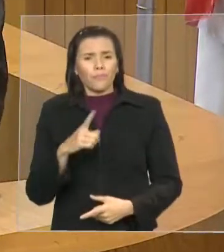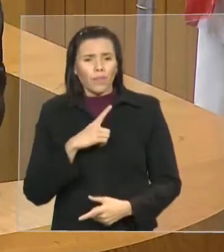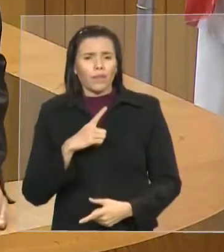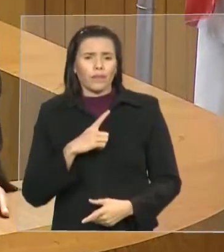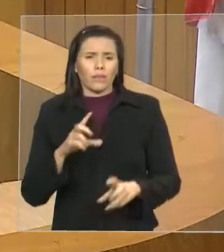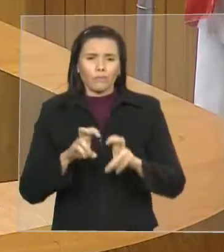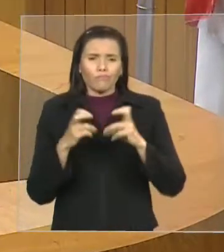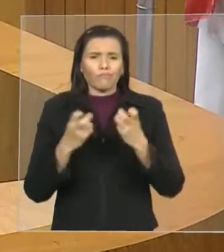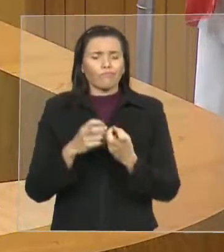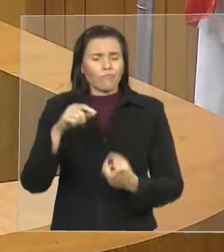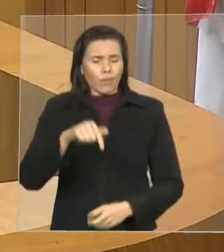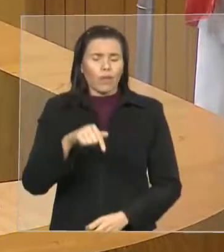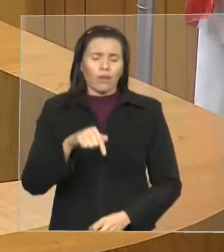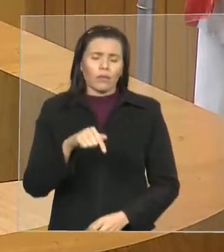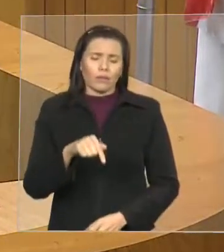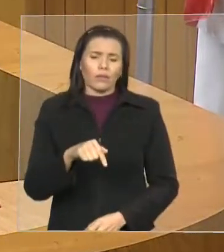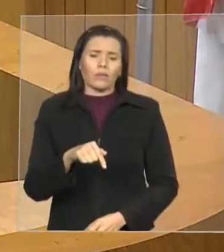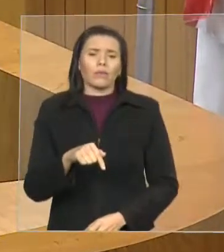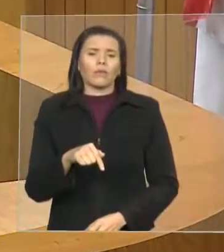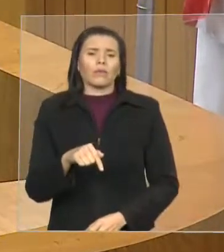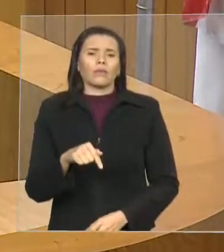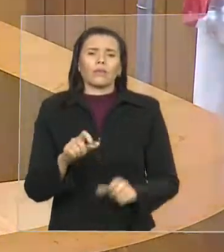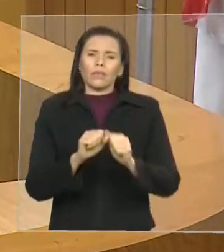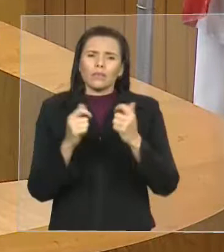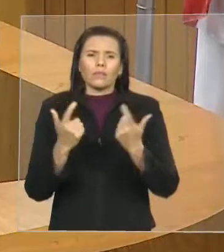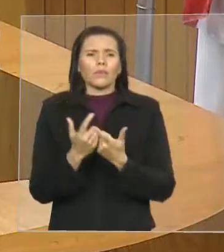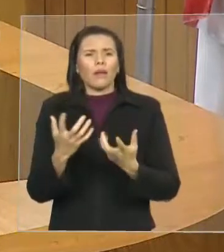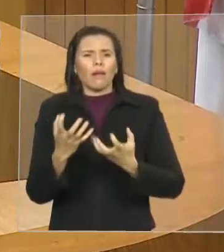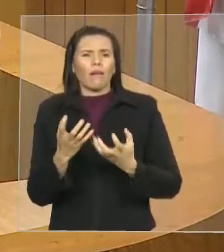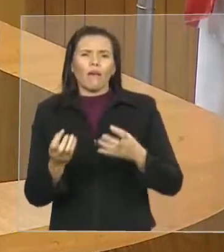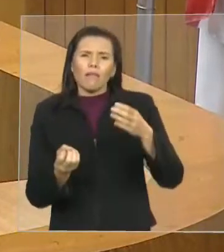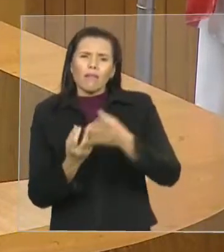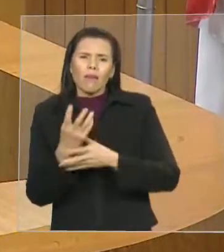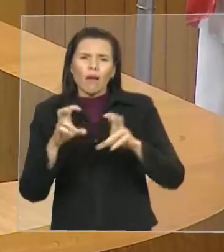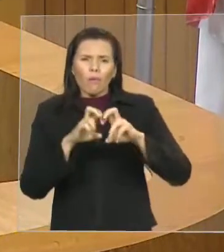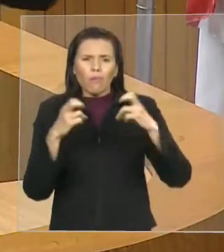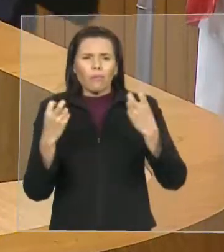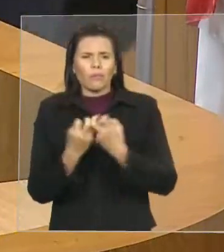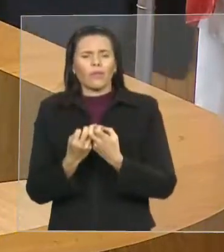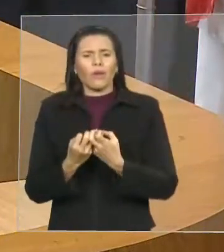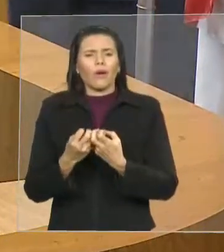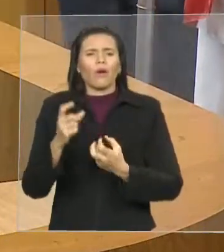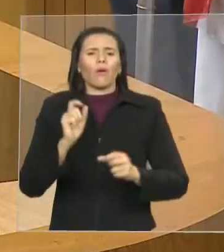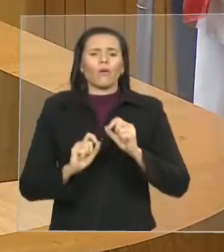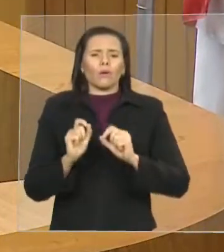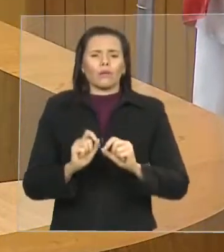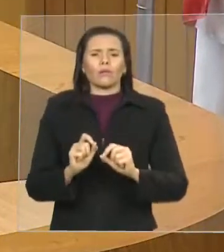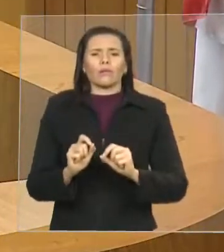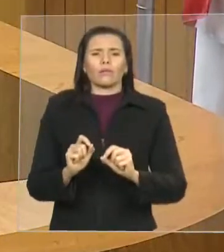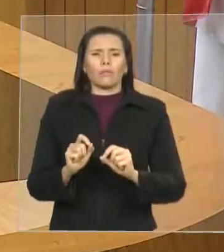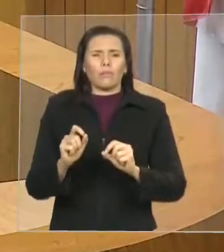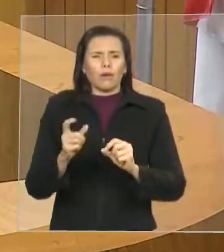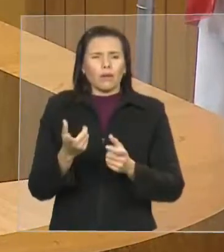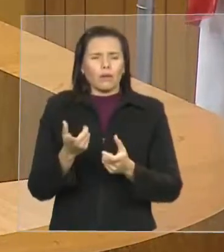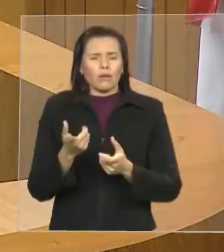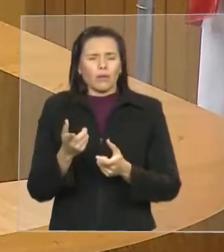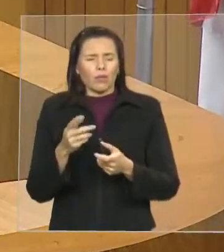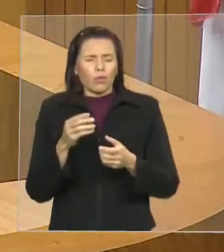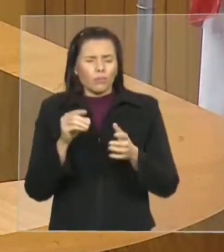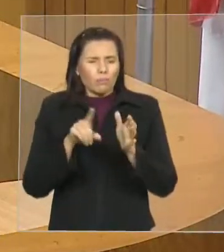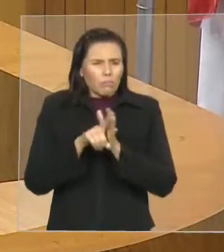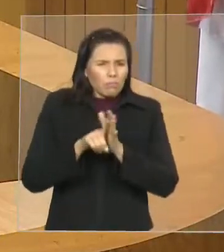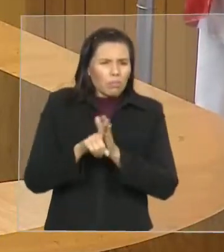inundações. Outros deputados estão apresentando também a criação de comissões. E nada melhor a esta casa,